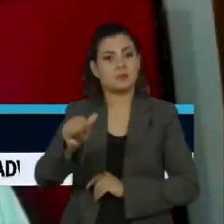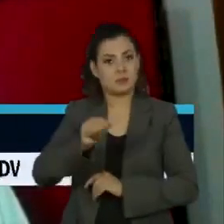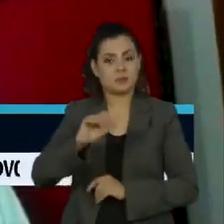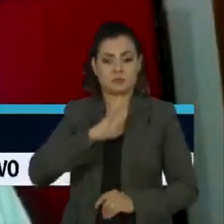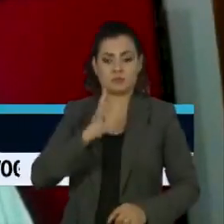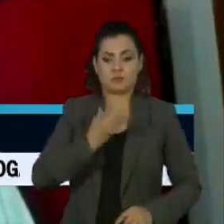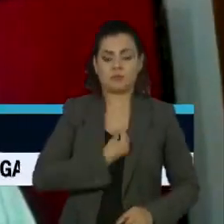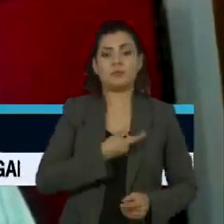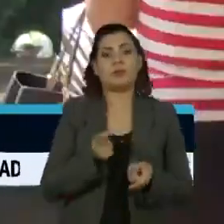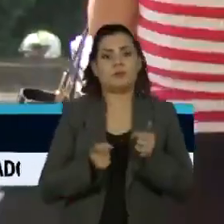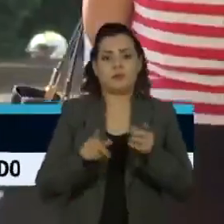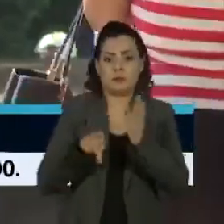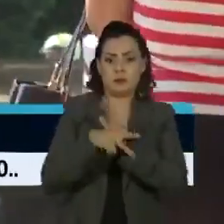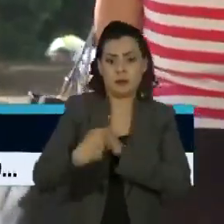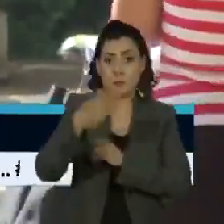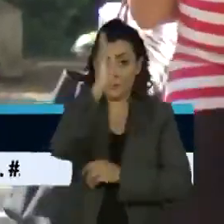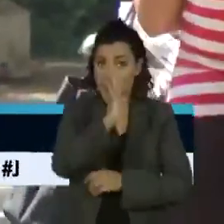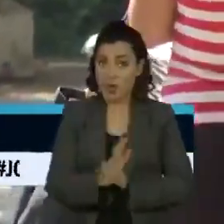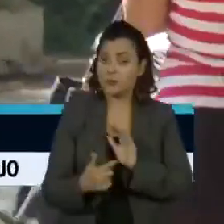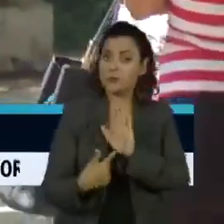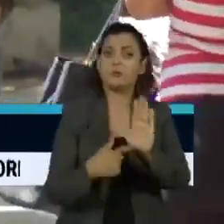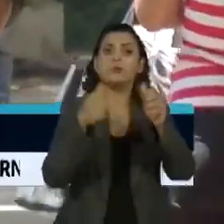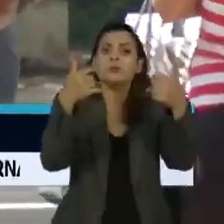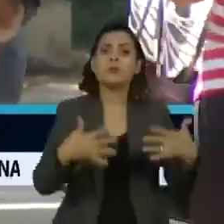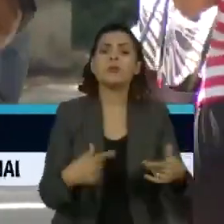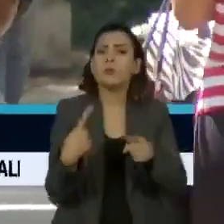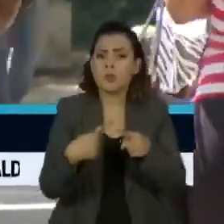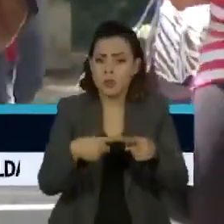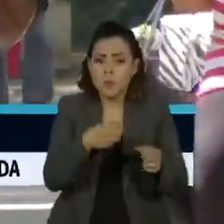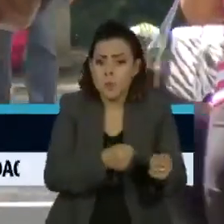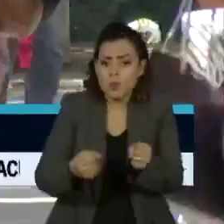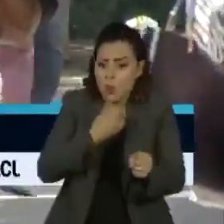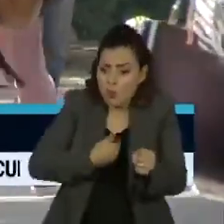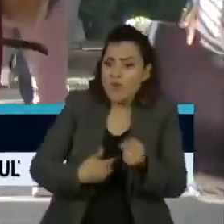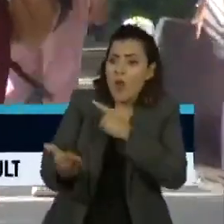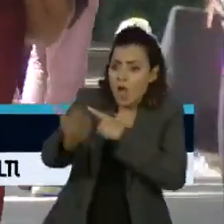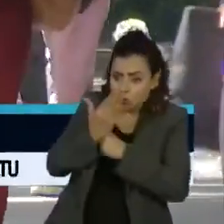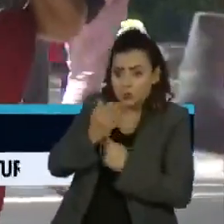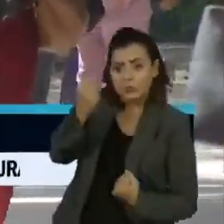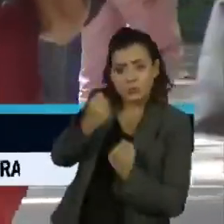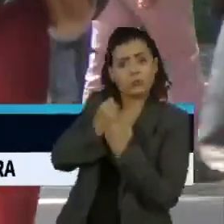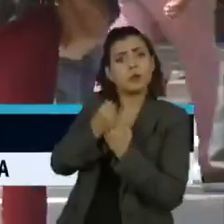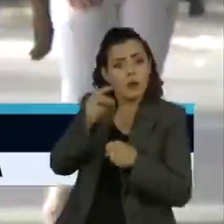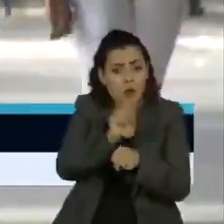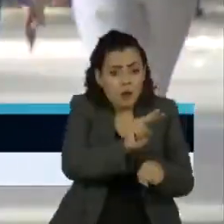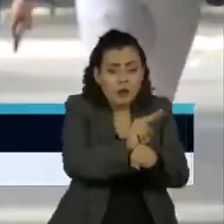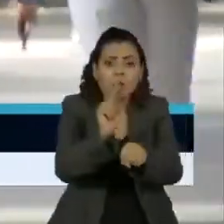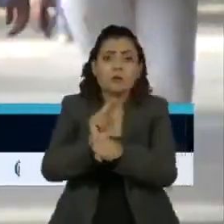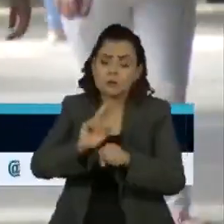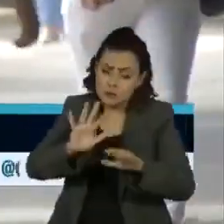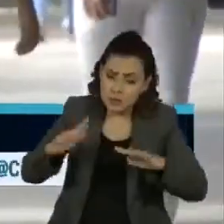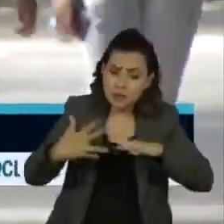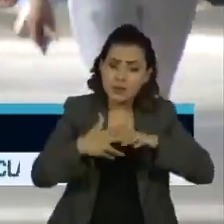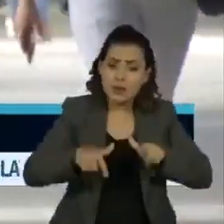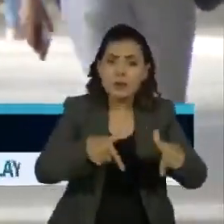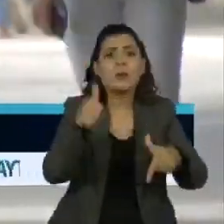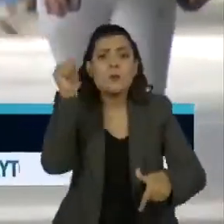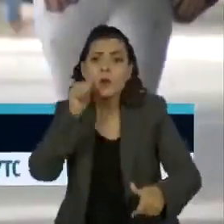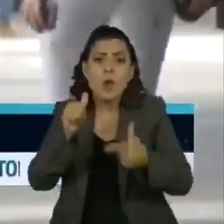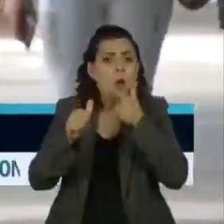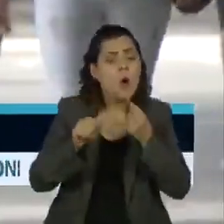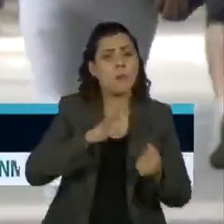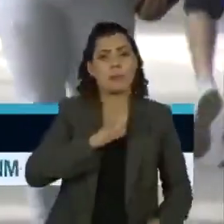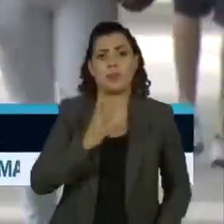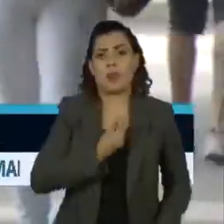Transsexuais do Brasil, explica que o poder público deveria ser um aliado no processo de garantia de cidadania para os homens e